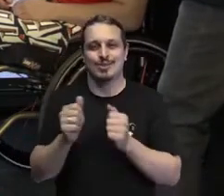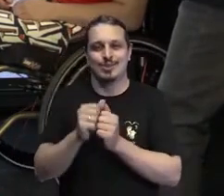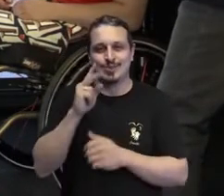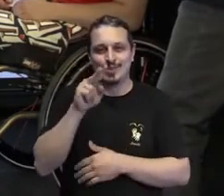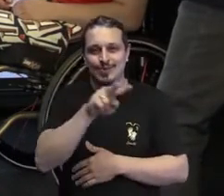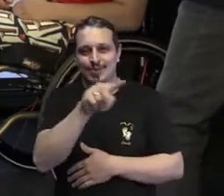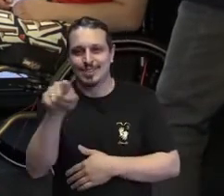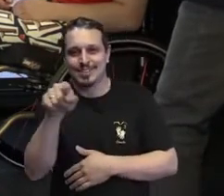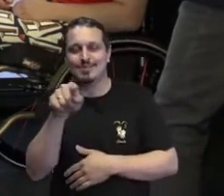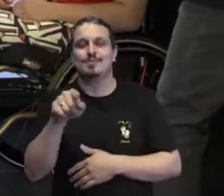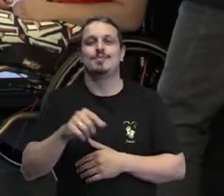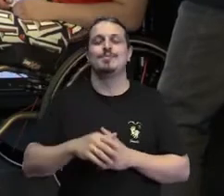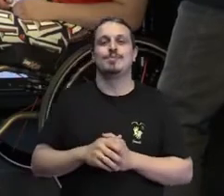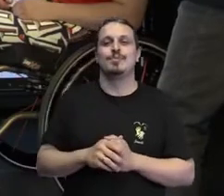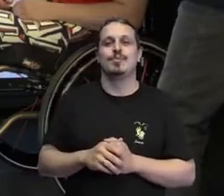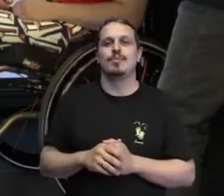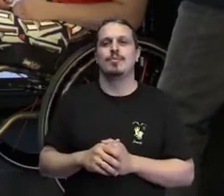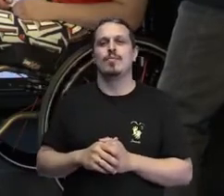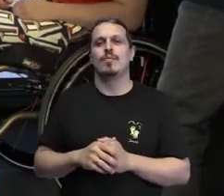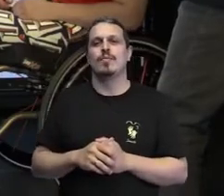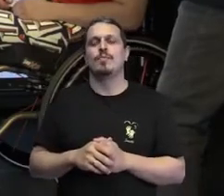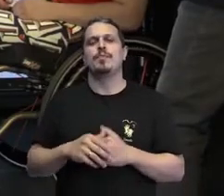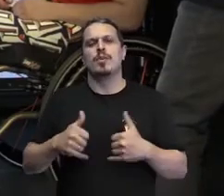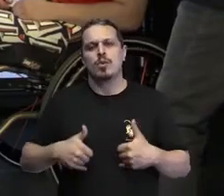É uma honra estar aqui presente.